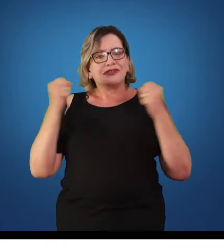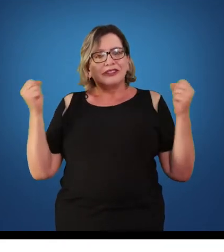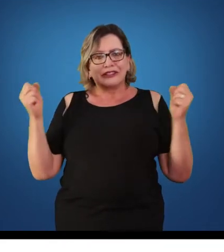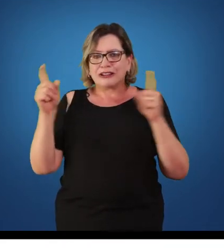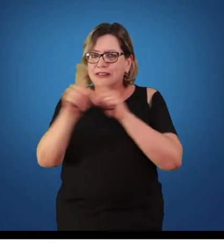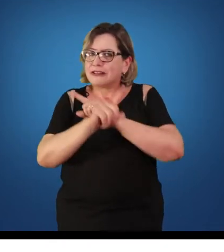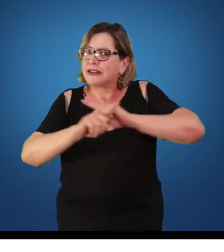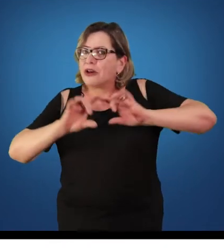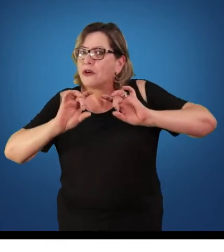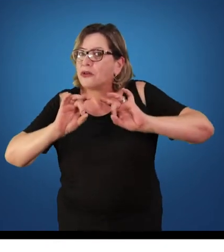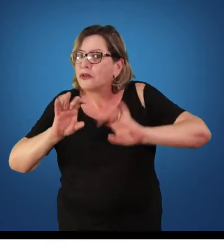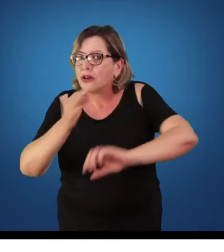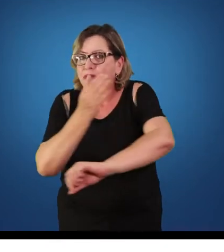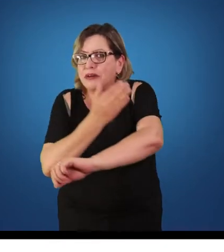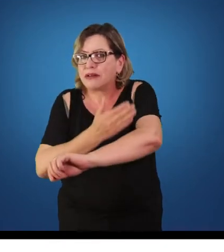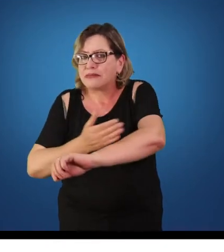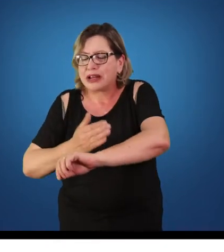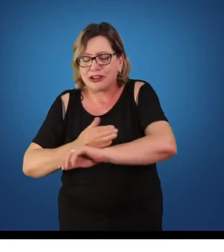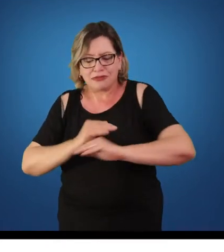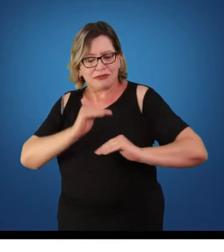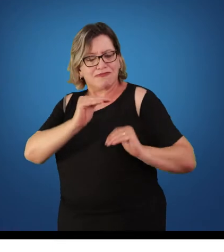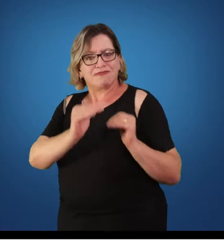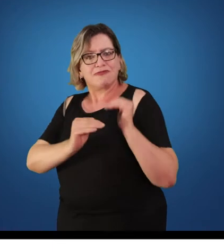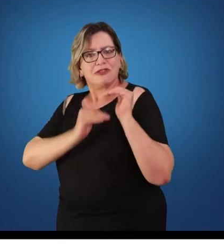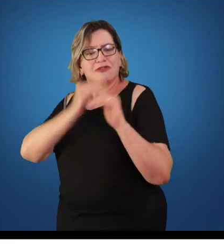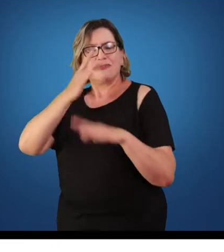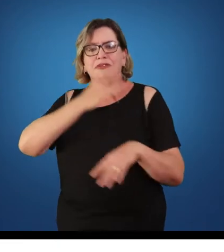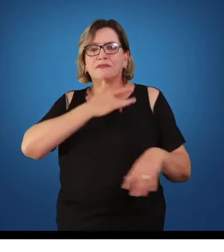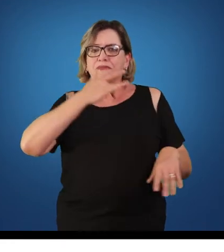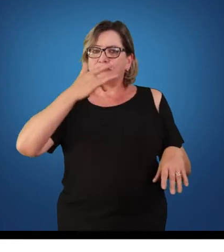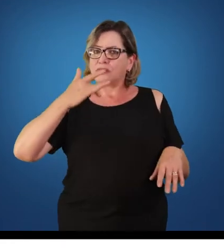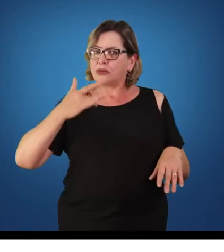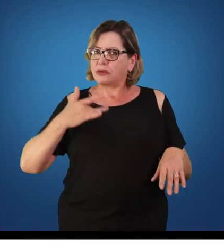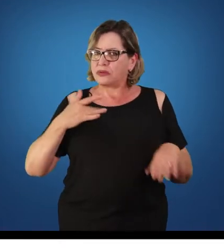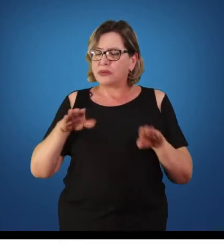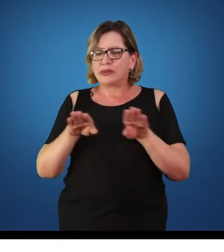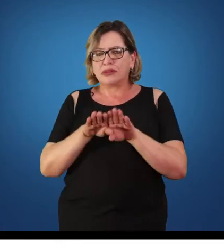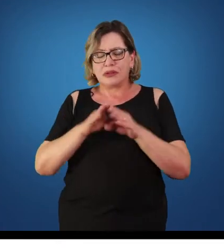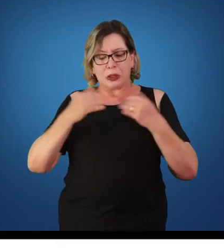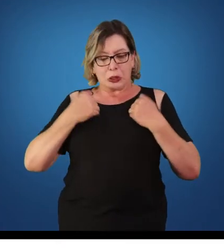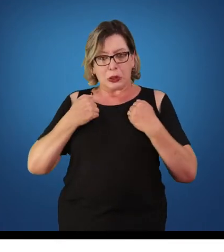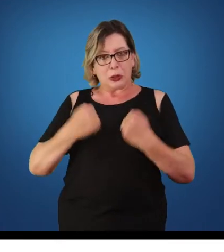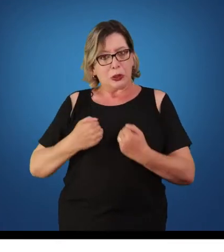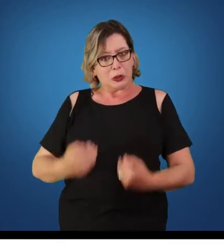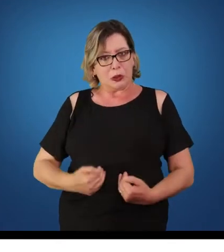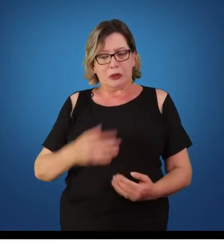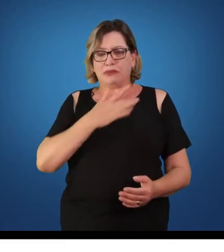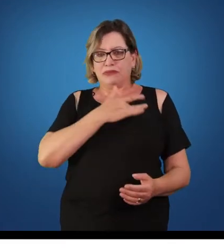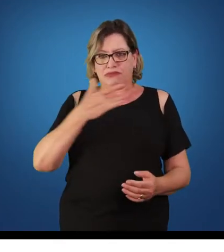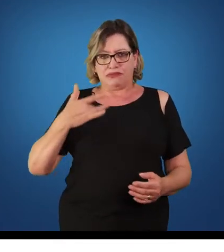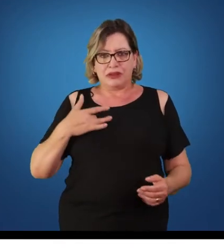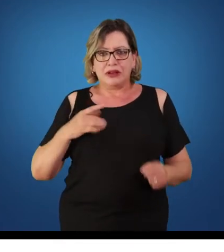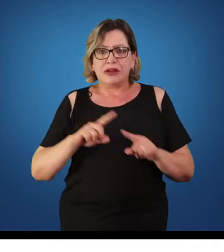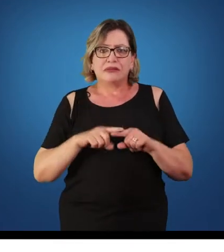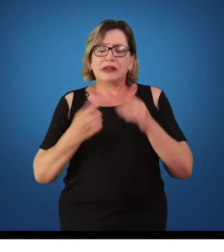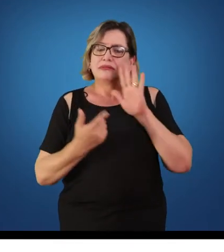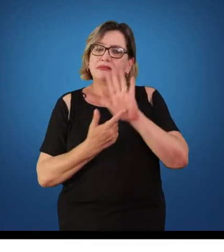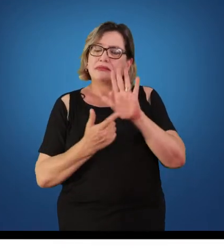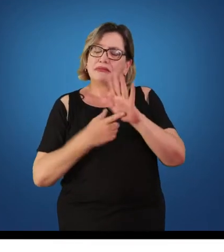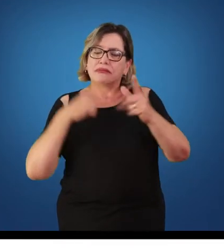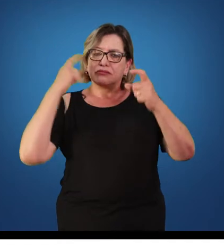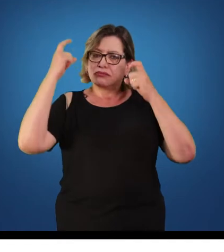somente como uma prática para promover a saúde e corpos saudáveis, mas mostra a